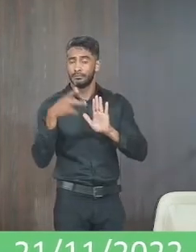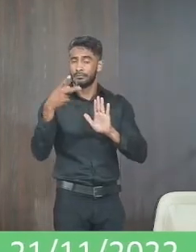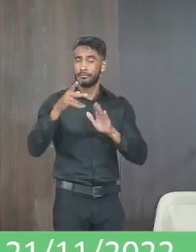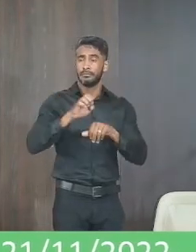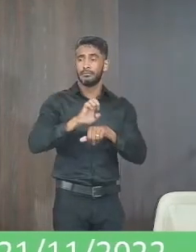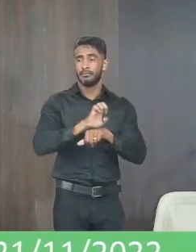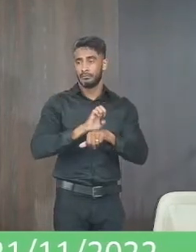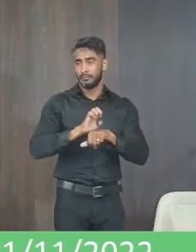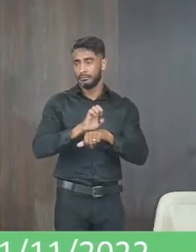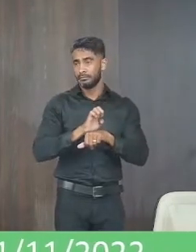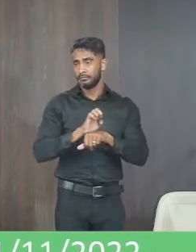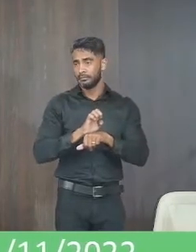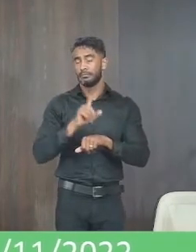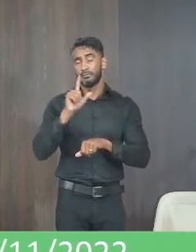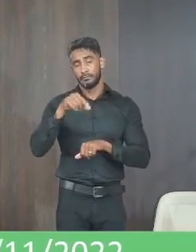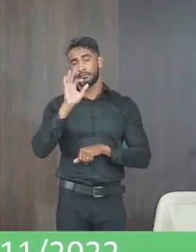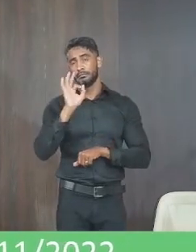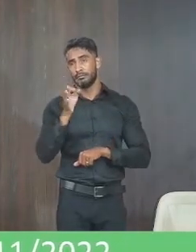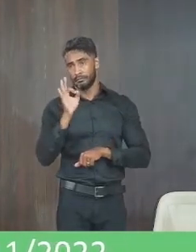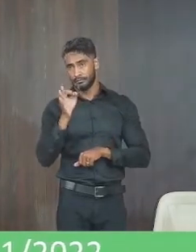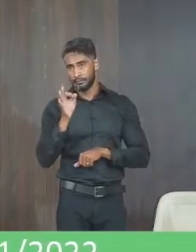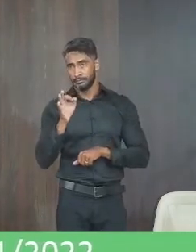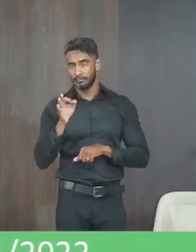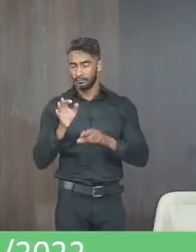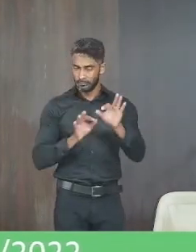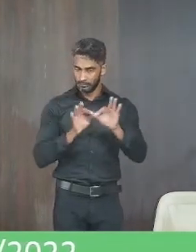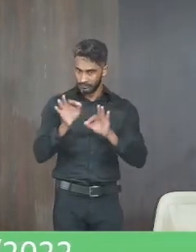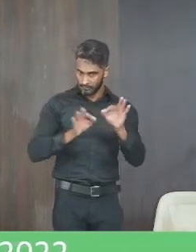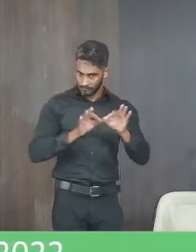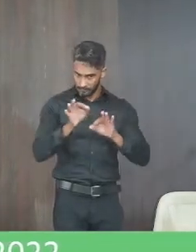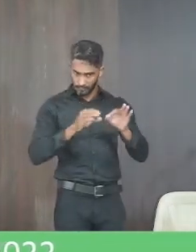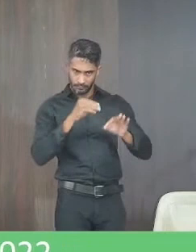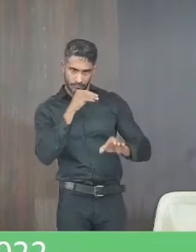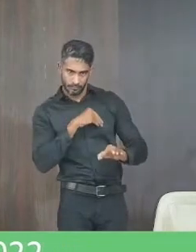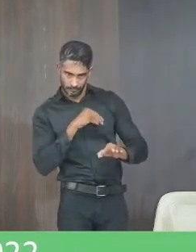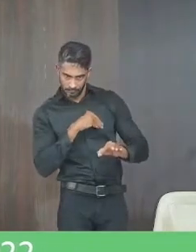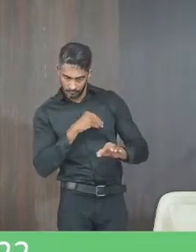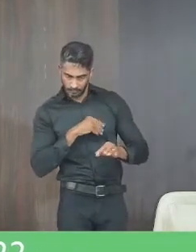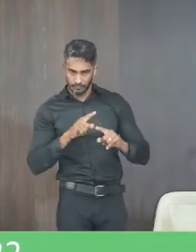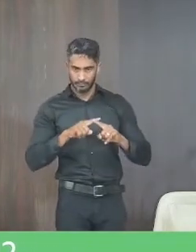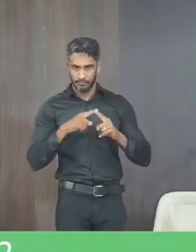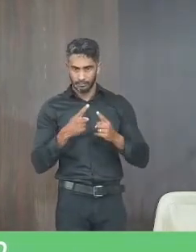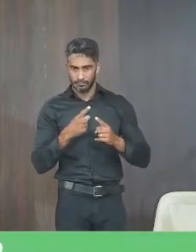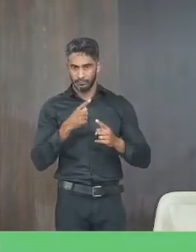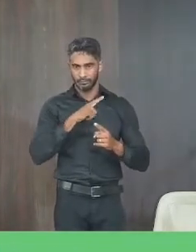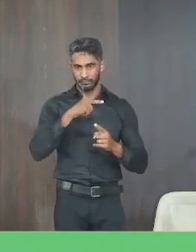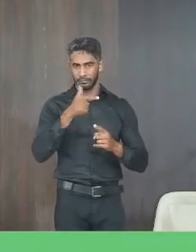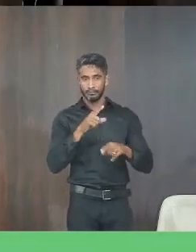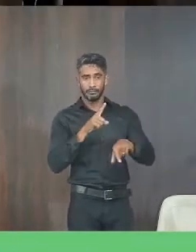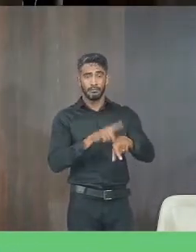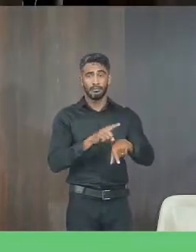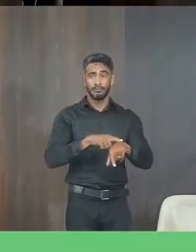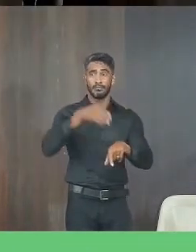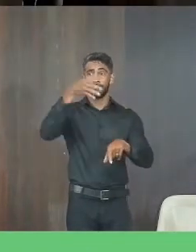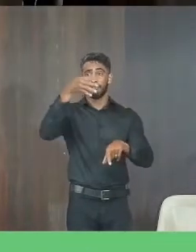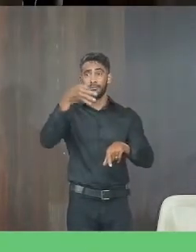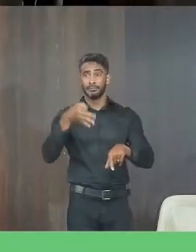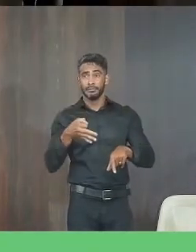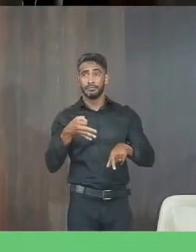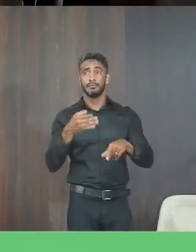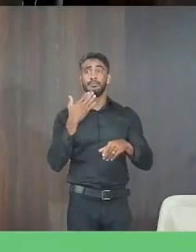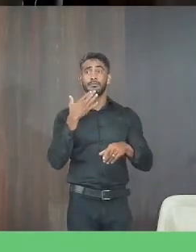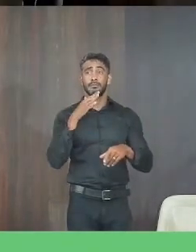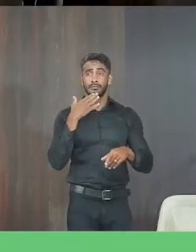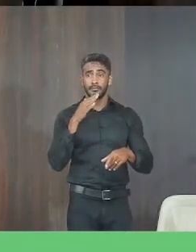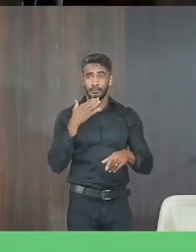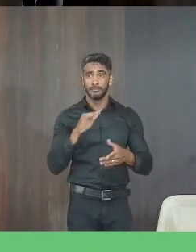executivo sim é o ideal o plano de cargos salários acho que é a saída de tudo aí mas nós também não temos uma data certa de quando vai vir o plano de cargos